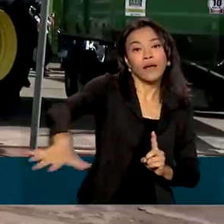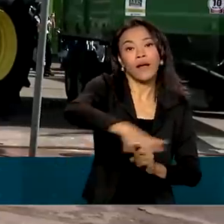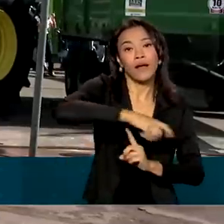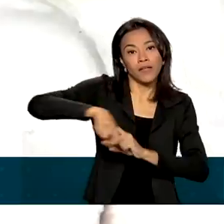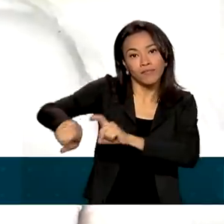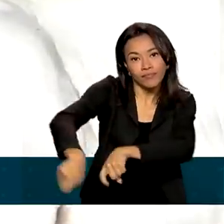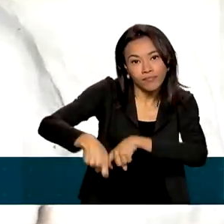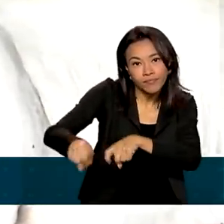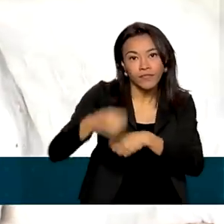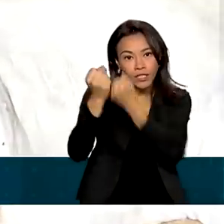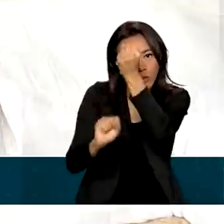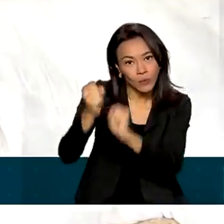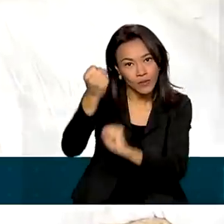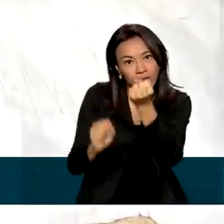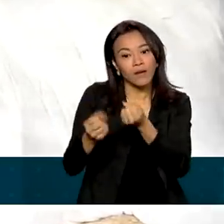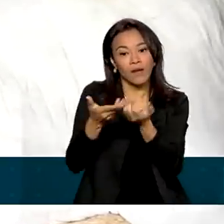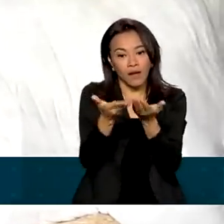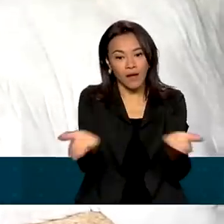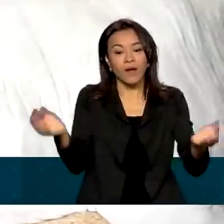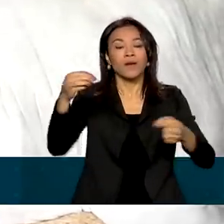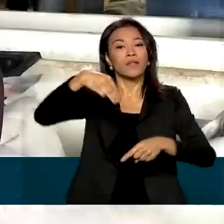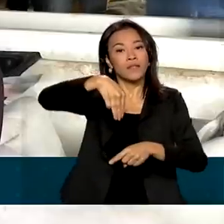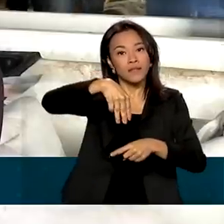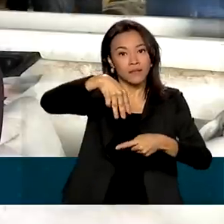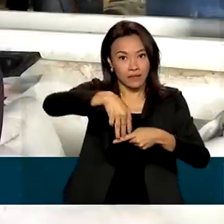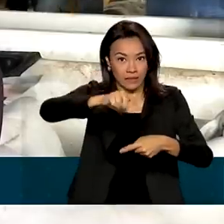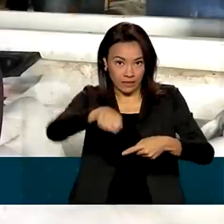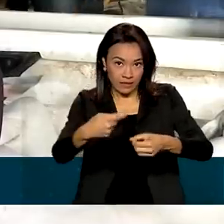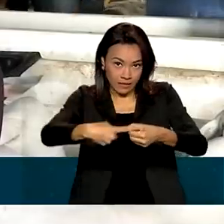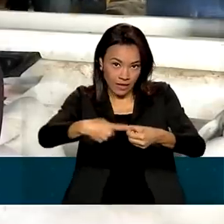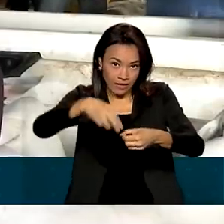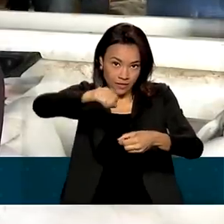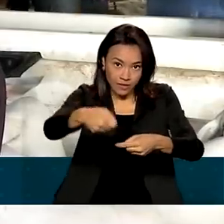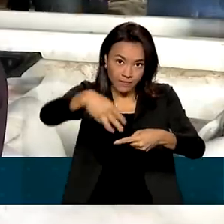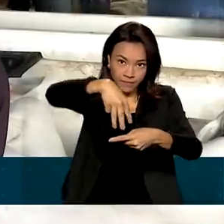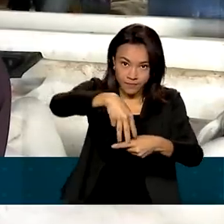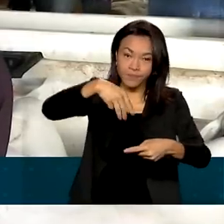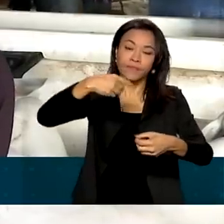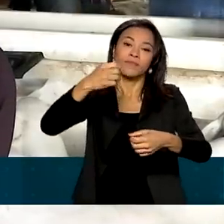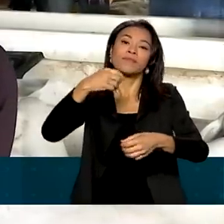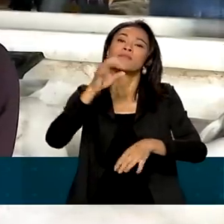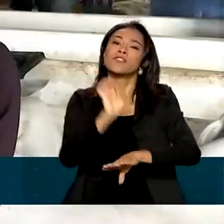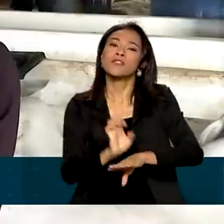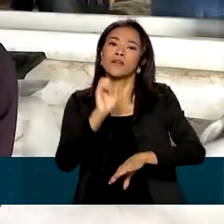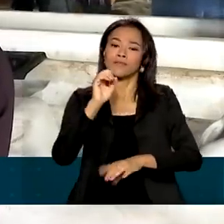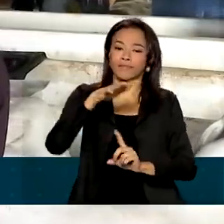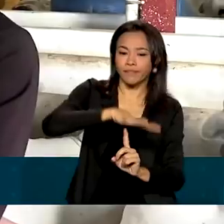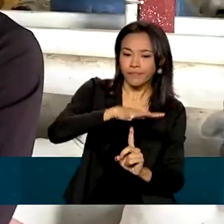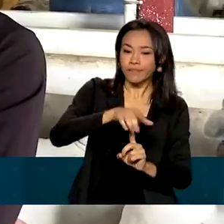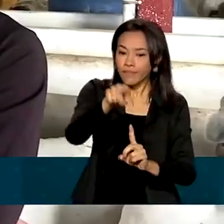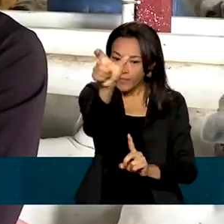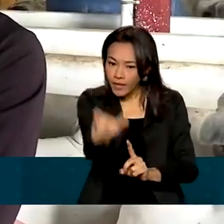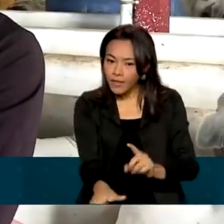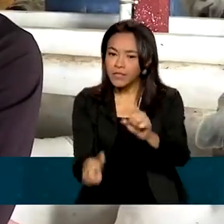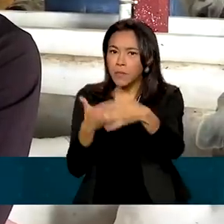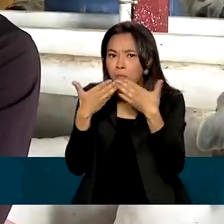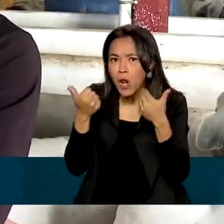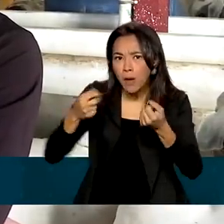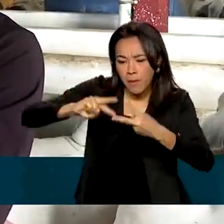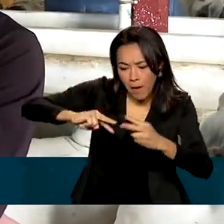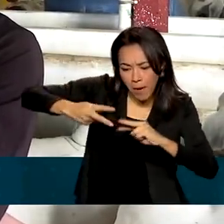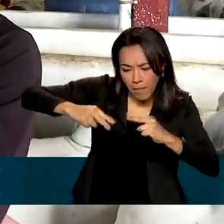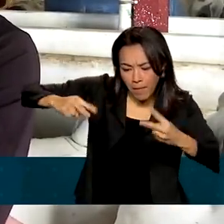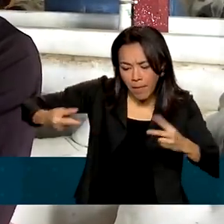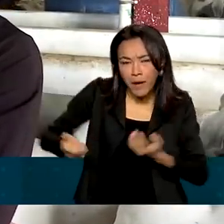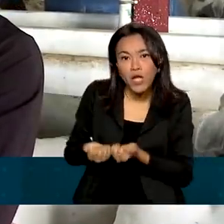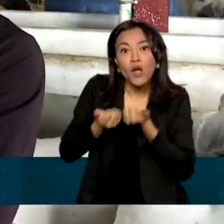Industrial e Comercial de Maringá, no Paraná. Este expositor trouxe gado com melhoramento genético e oferece negócios na